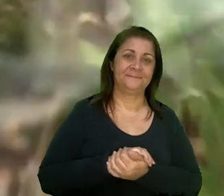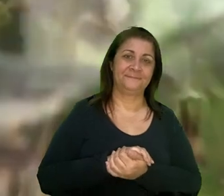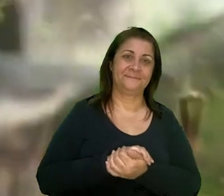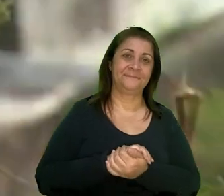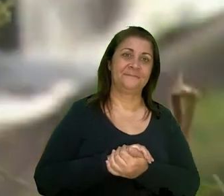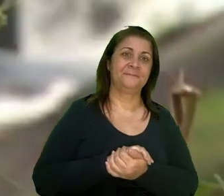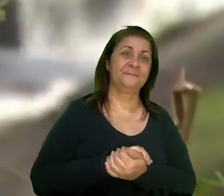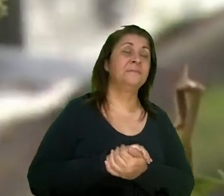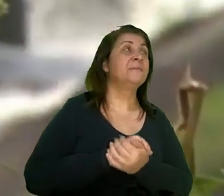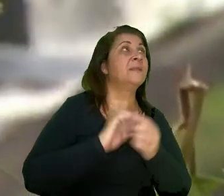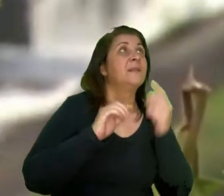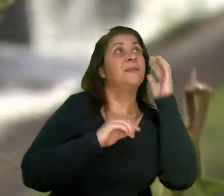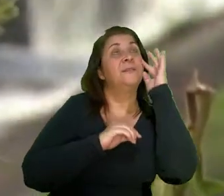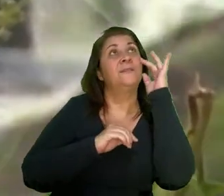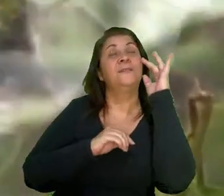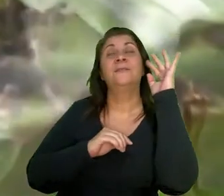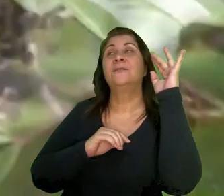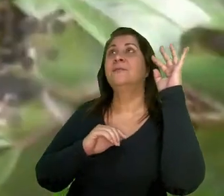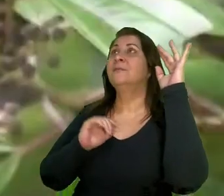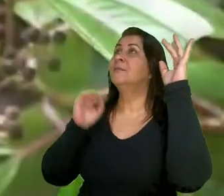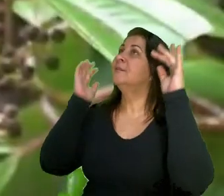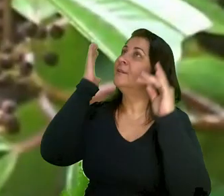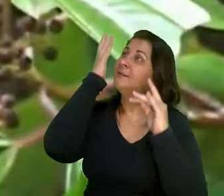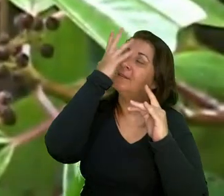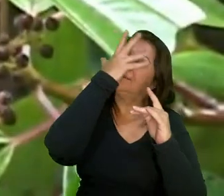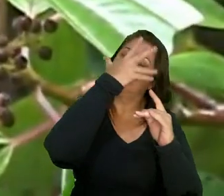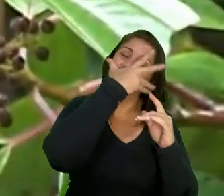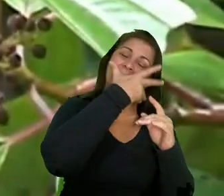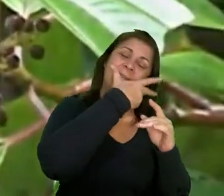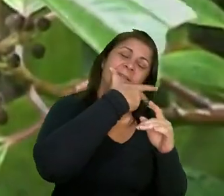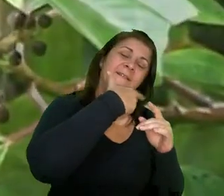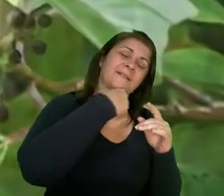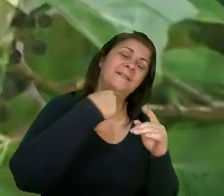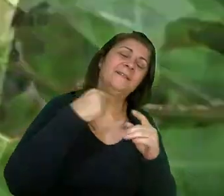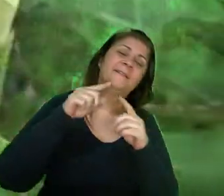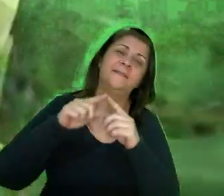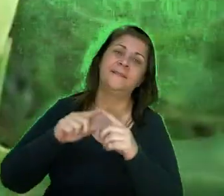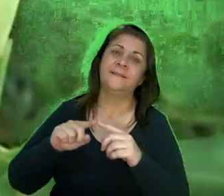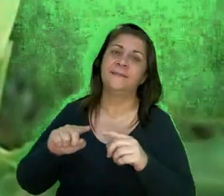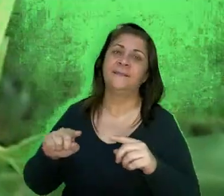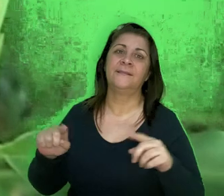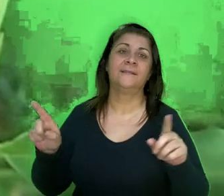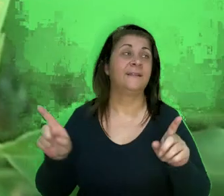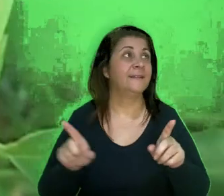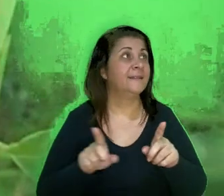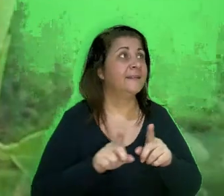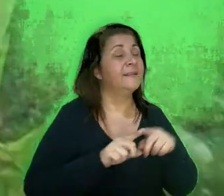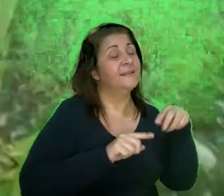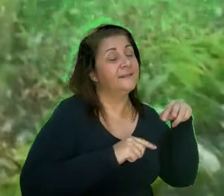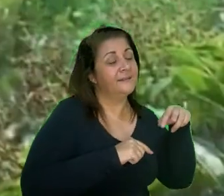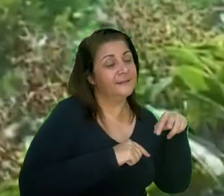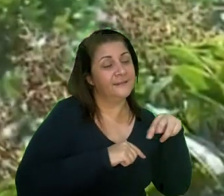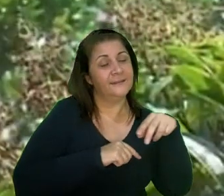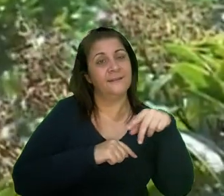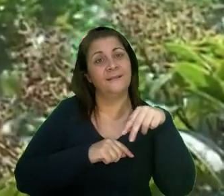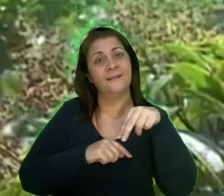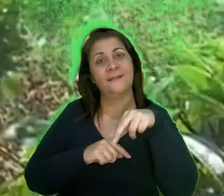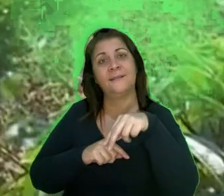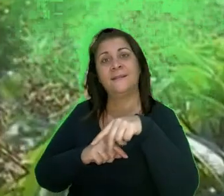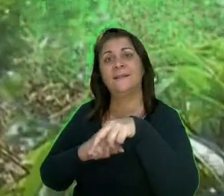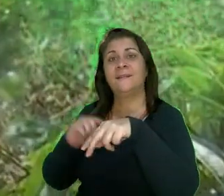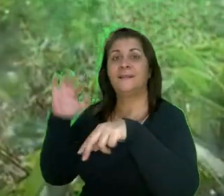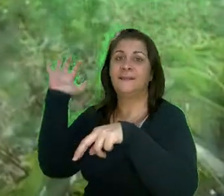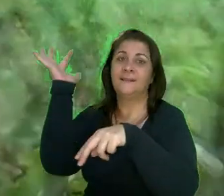Um sonho lindo em que vi Andava